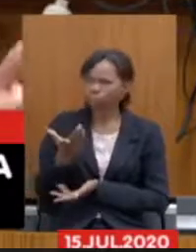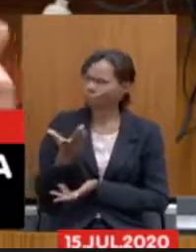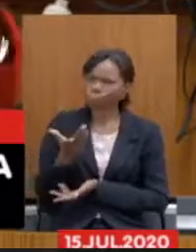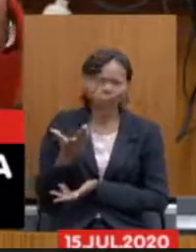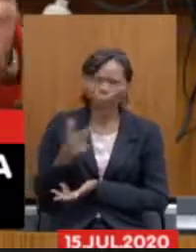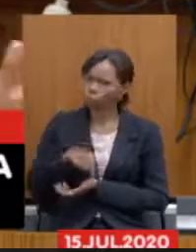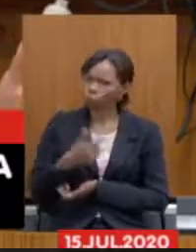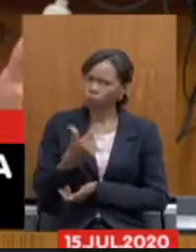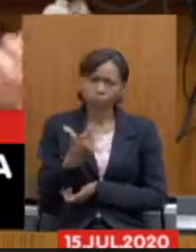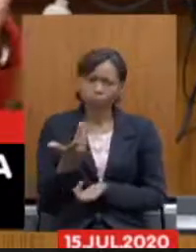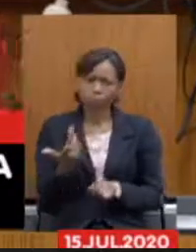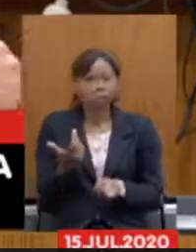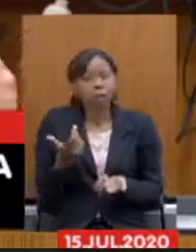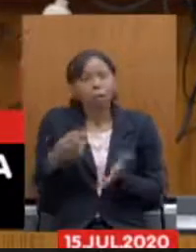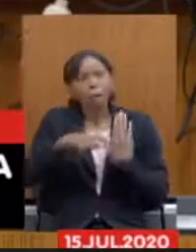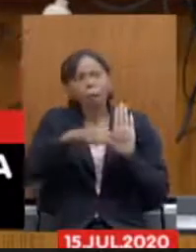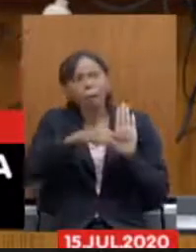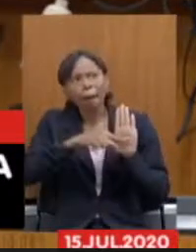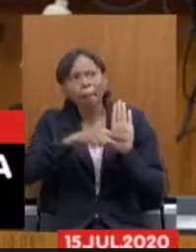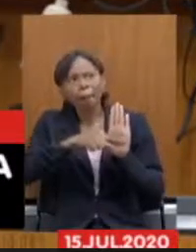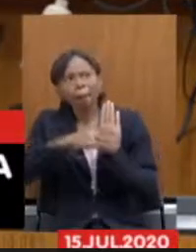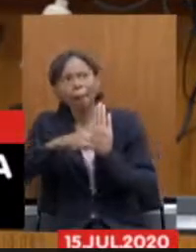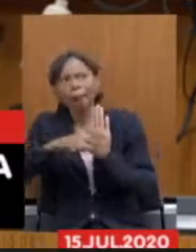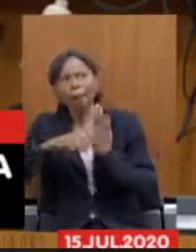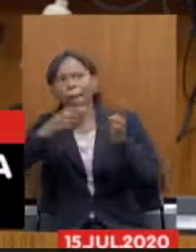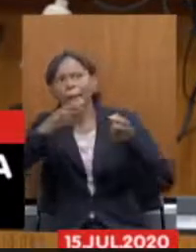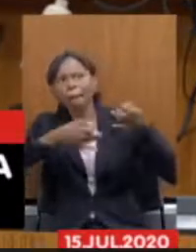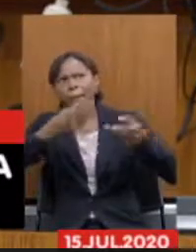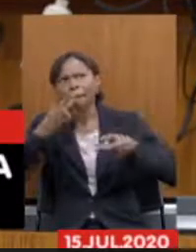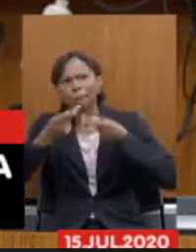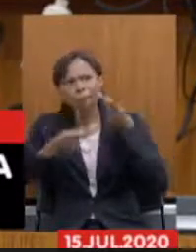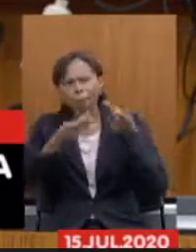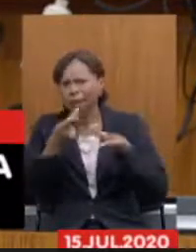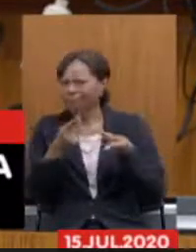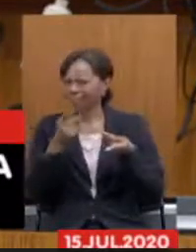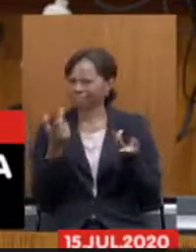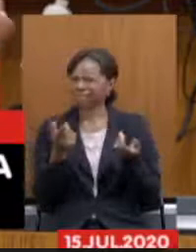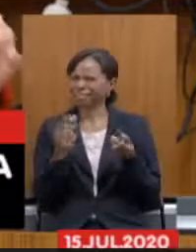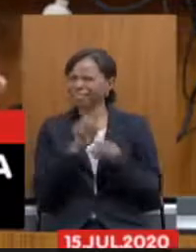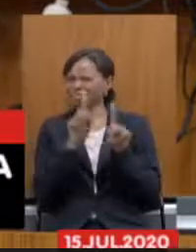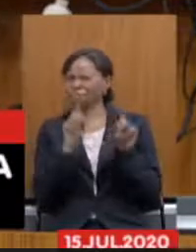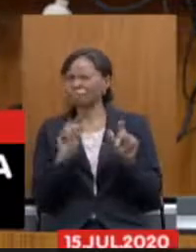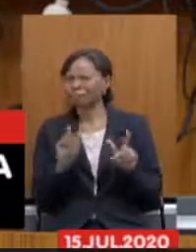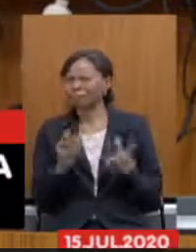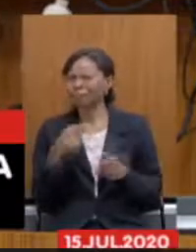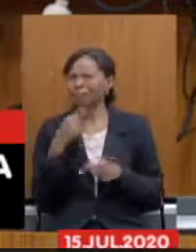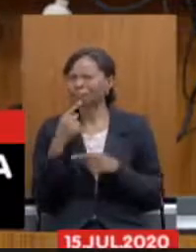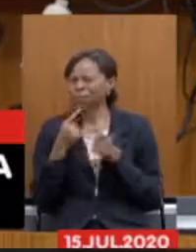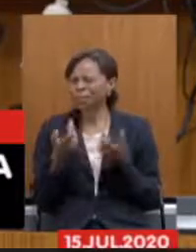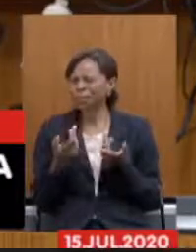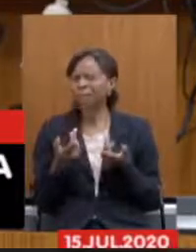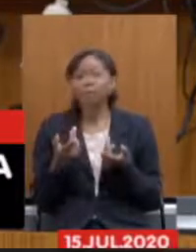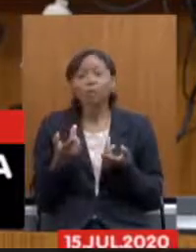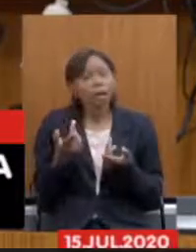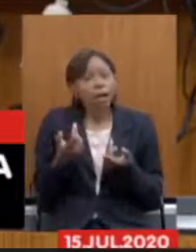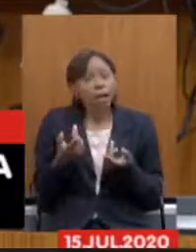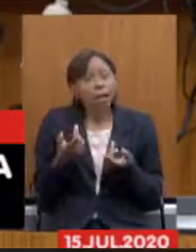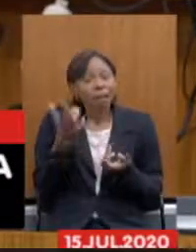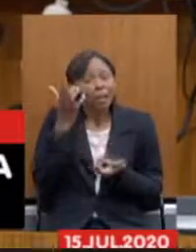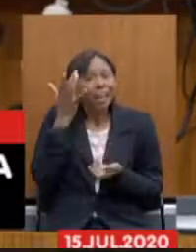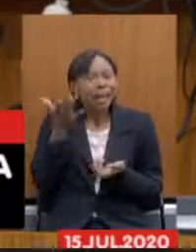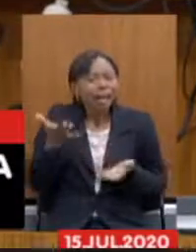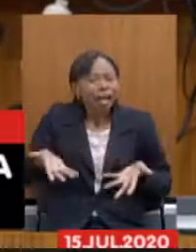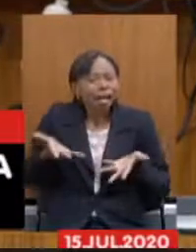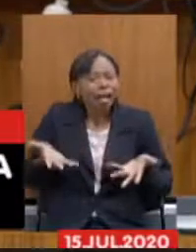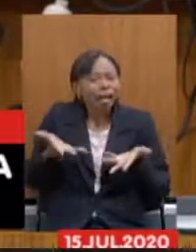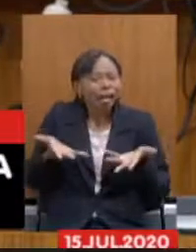narrativa sobre déficit é algo que precisa ser questionado e é um discurso muito fácil de ser vendido porque cria a ideia